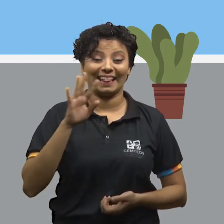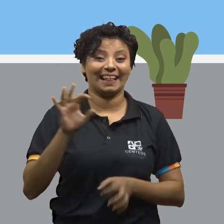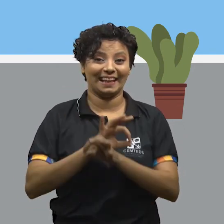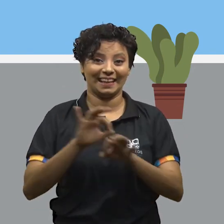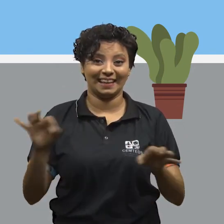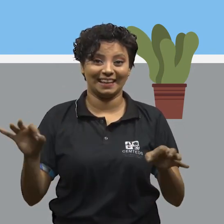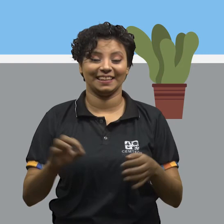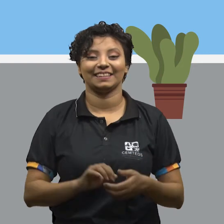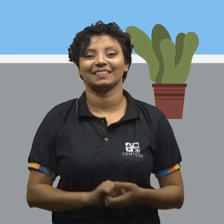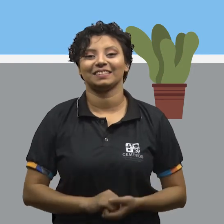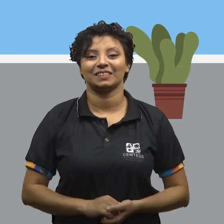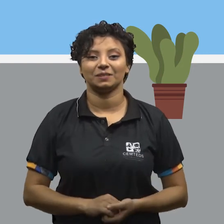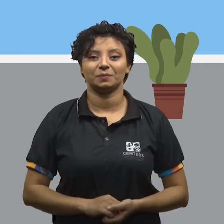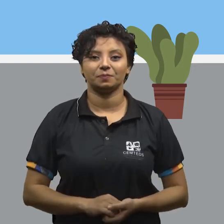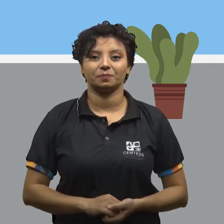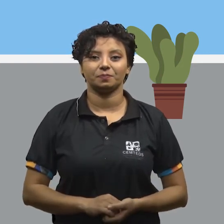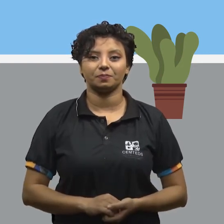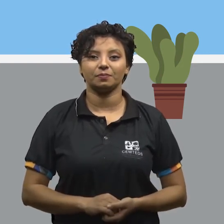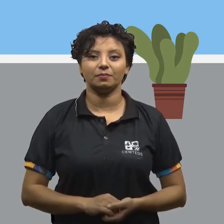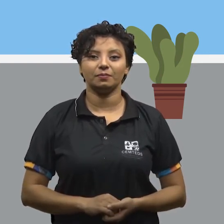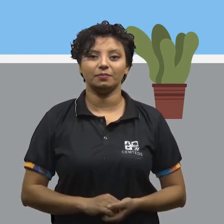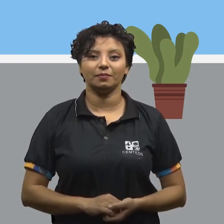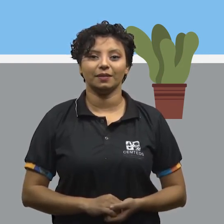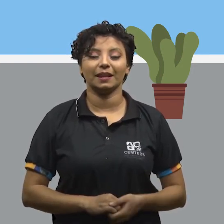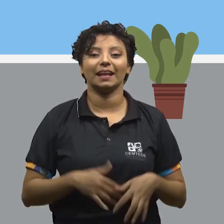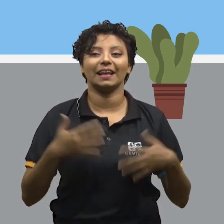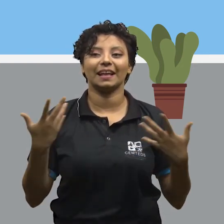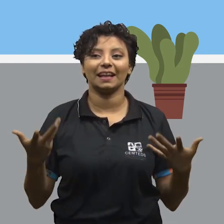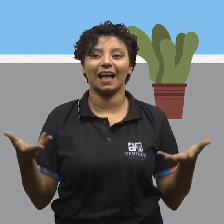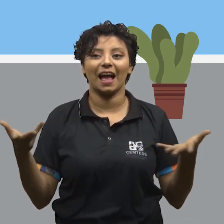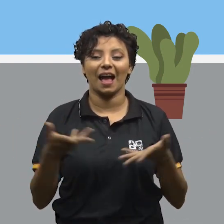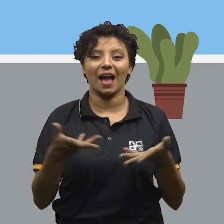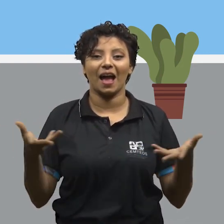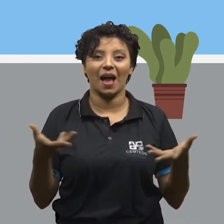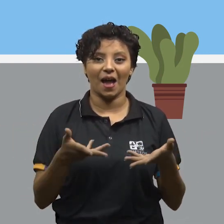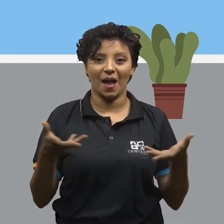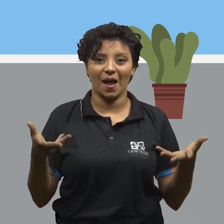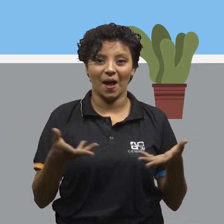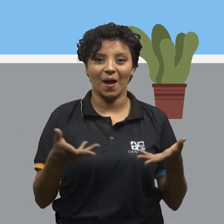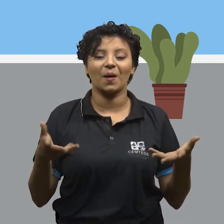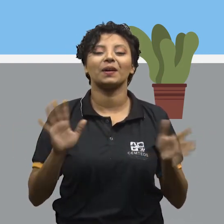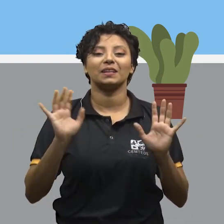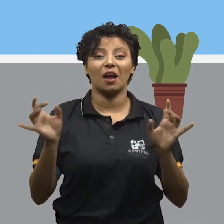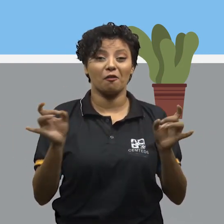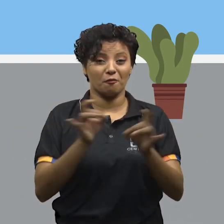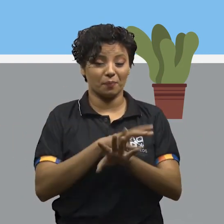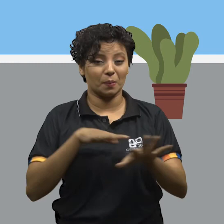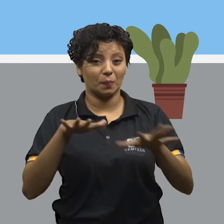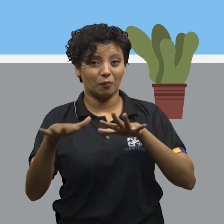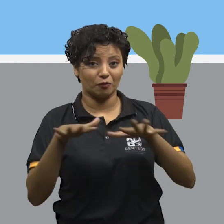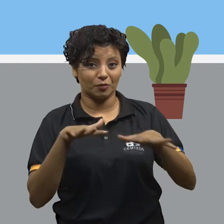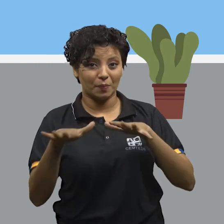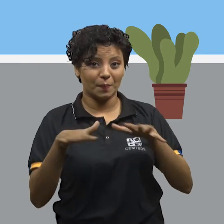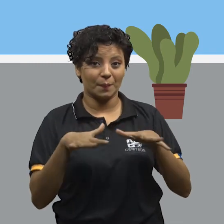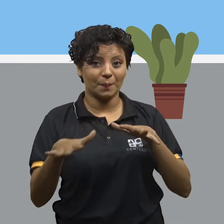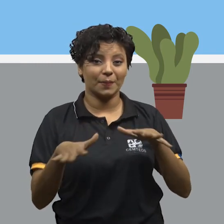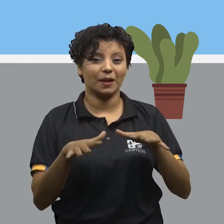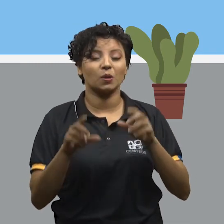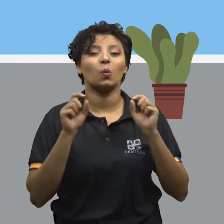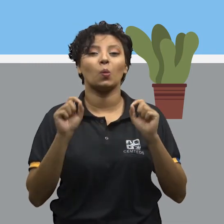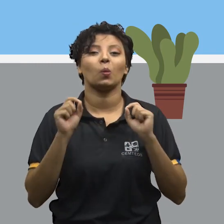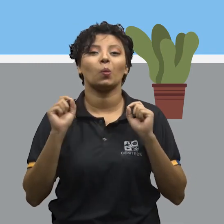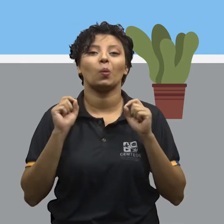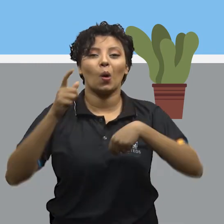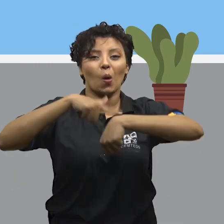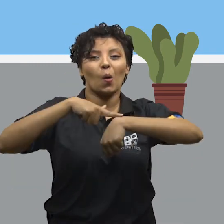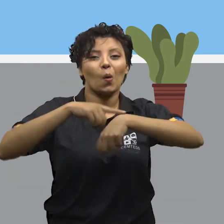Boa. Perfeito. Então, agora que a gente já terminou de fazer nossos movimentos, vamos